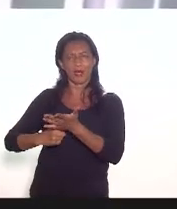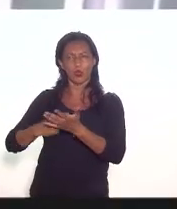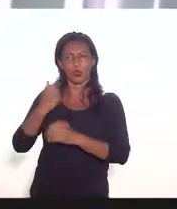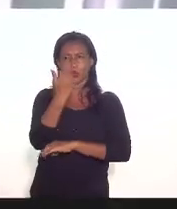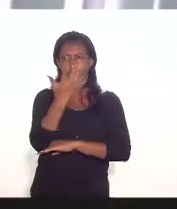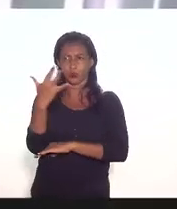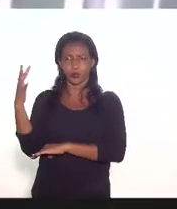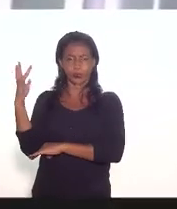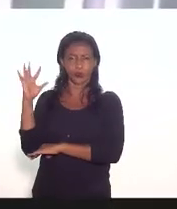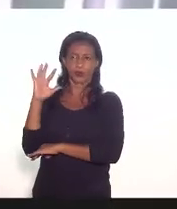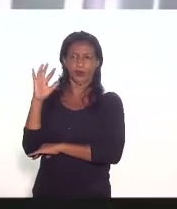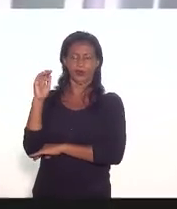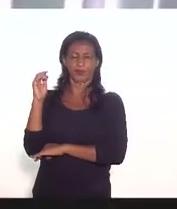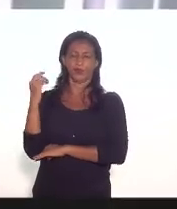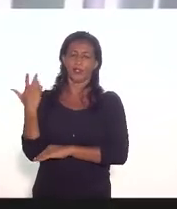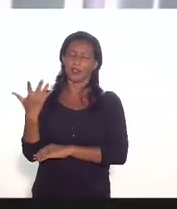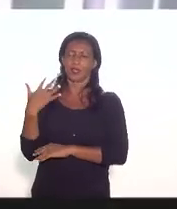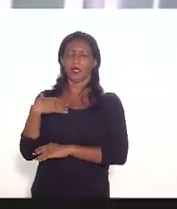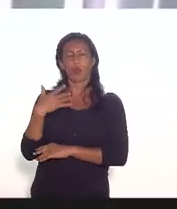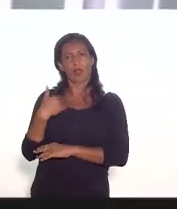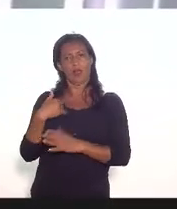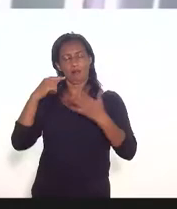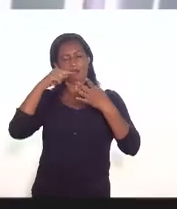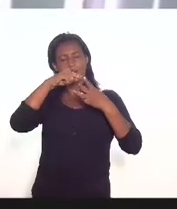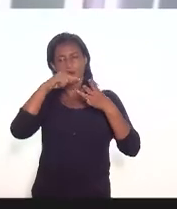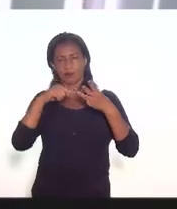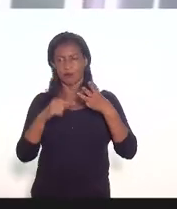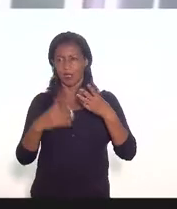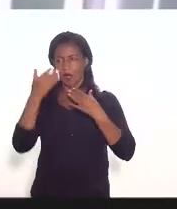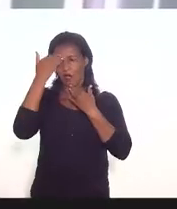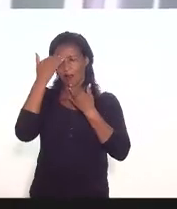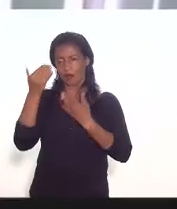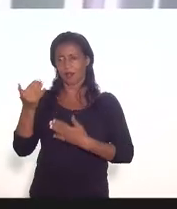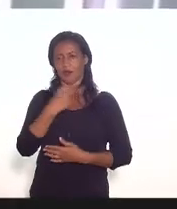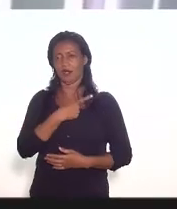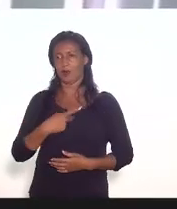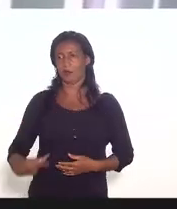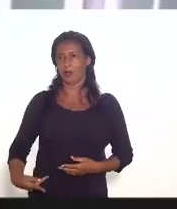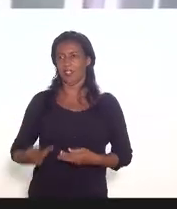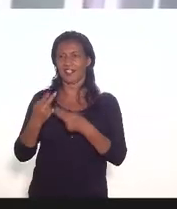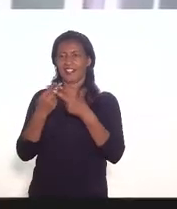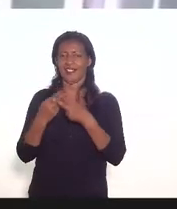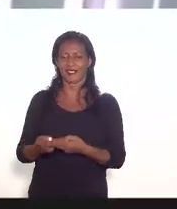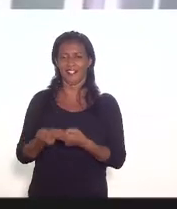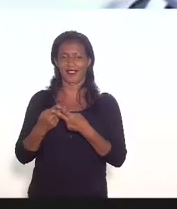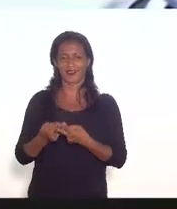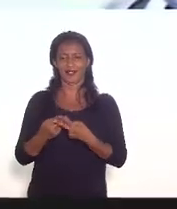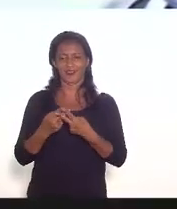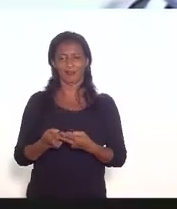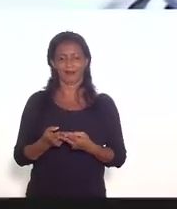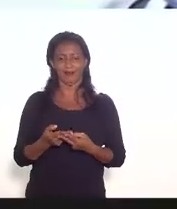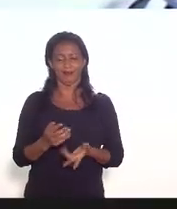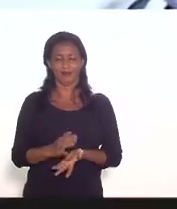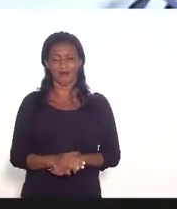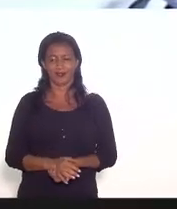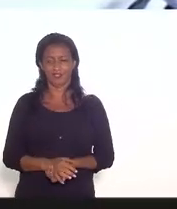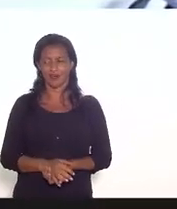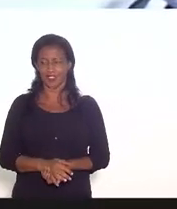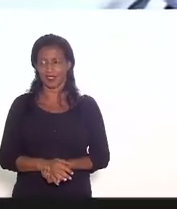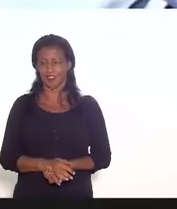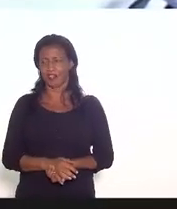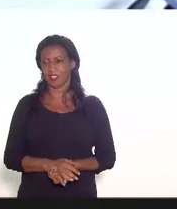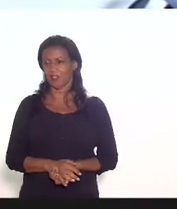secretário Delmo Pim portanto são as observações que eu queria fazer agradecendo a vossa excelência pela paciência Obrigado deputado Valdé Carneiro